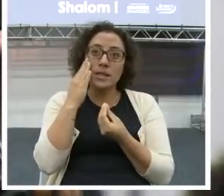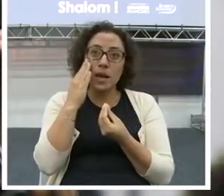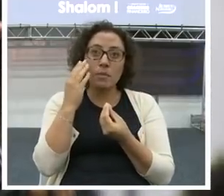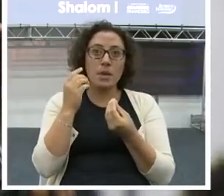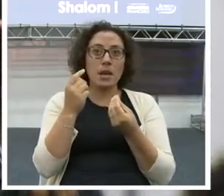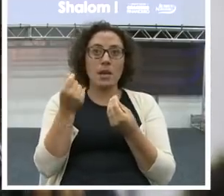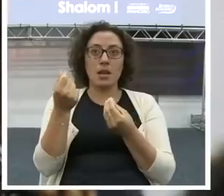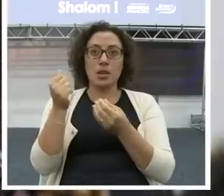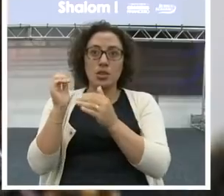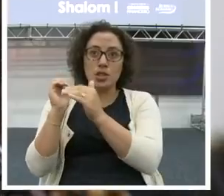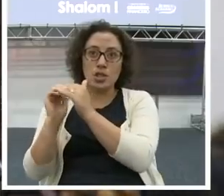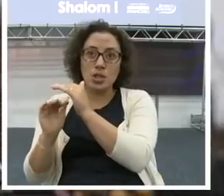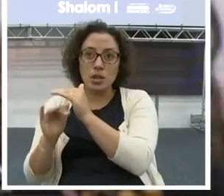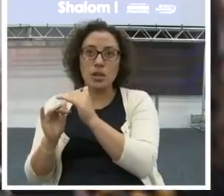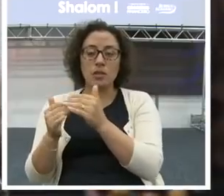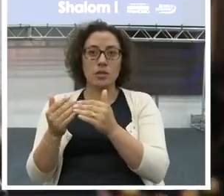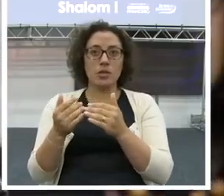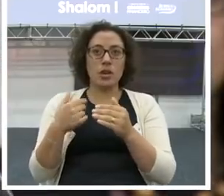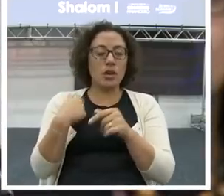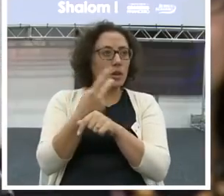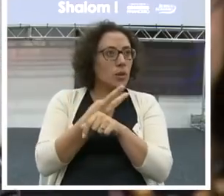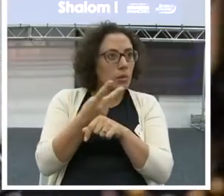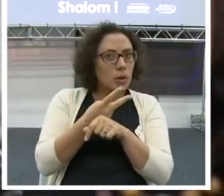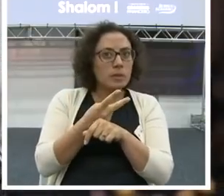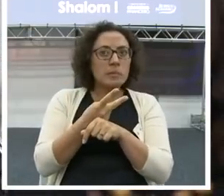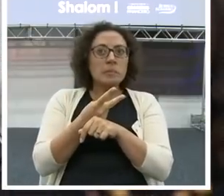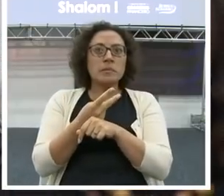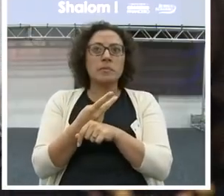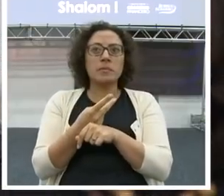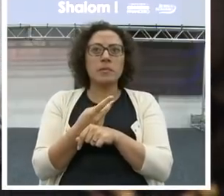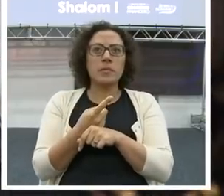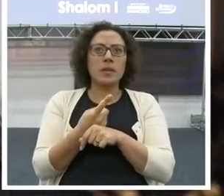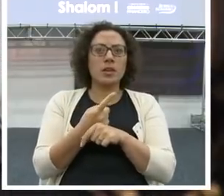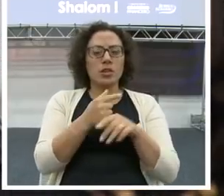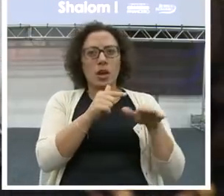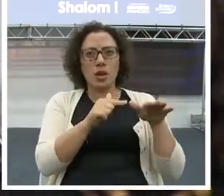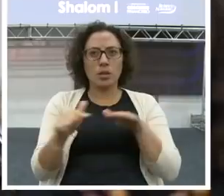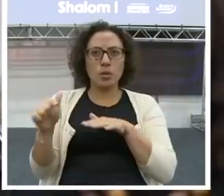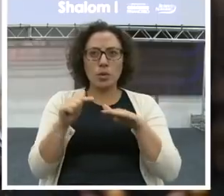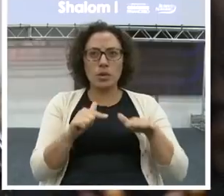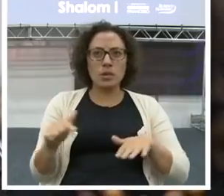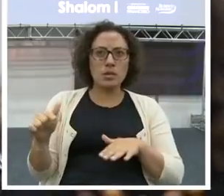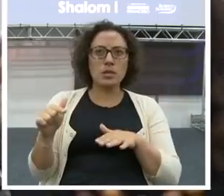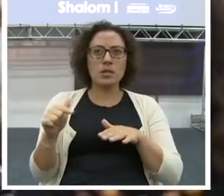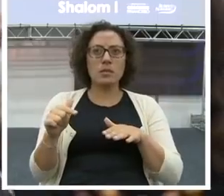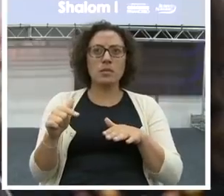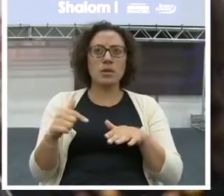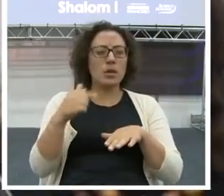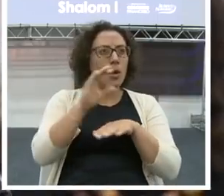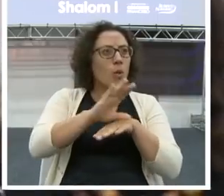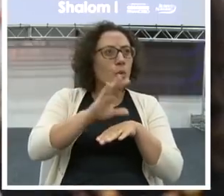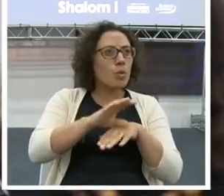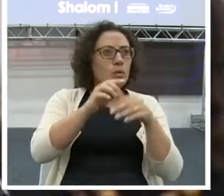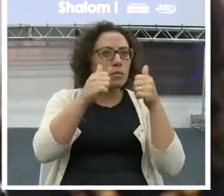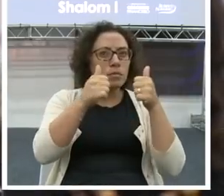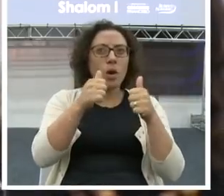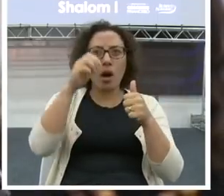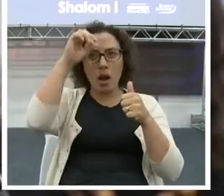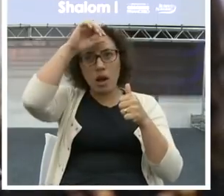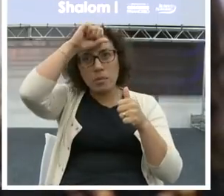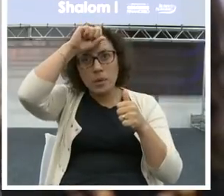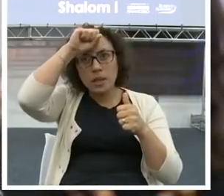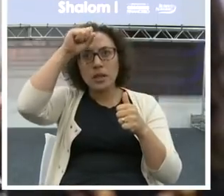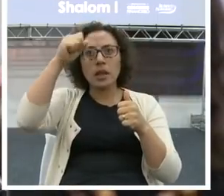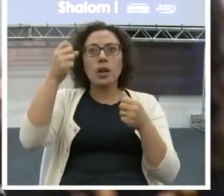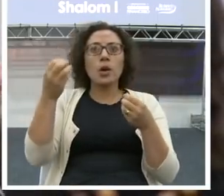investir? Porque eu tenho procurado muito. Tenho procurado há uns 15 dias, assim, incansavelmente, para achar cursos bons, aprender indexador,